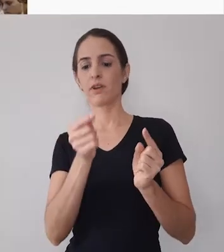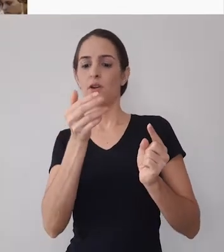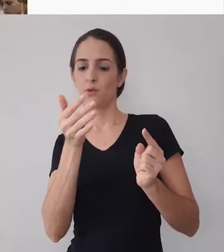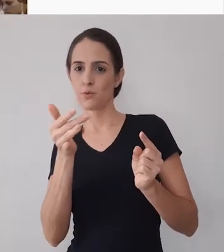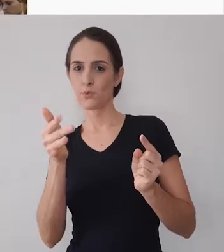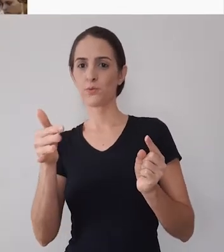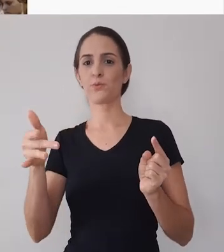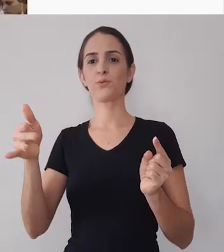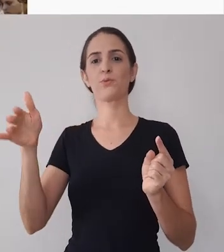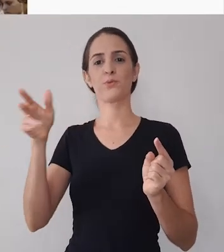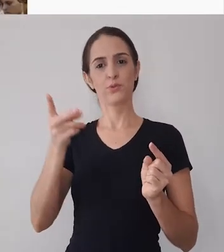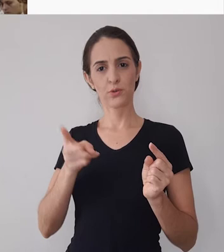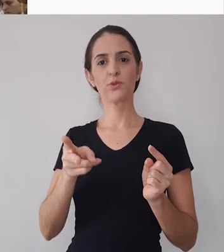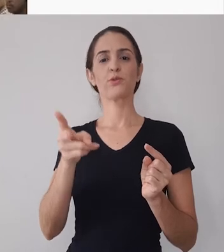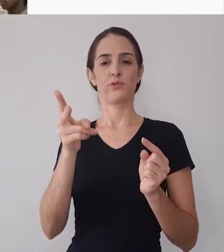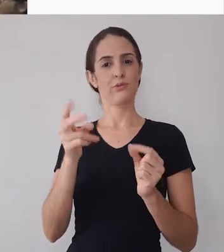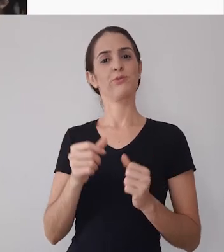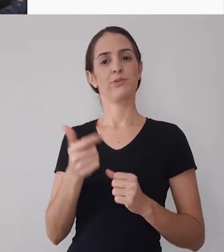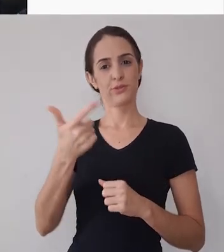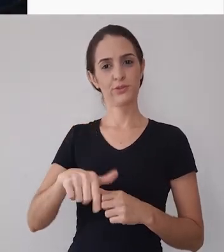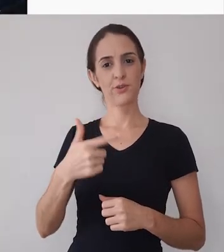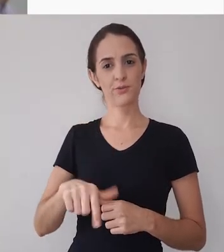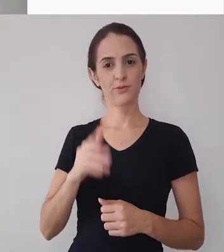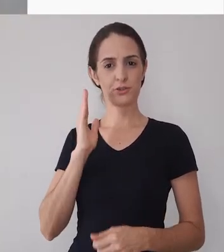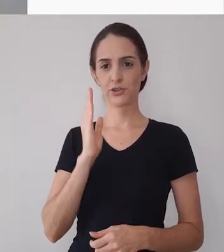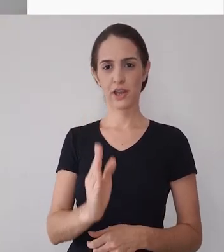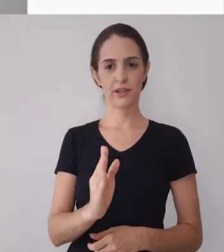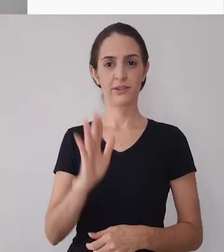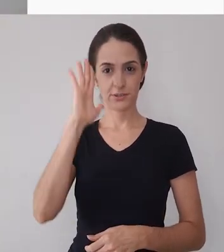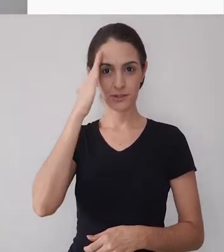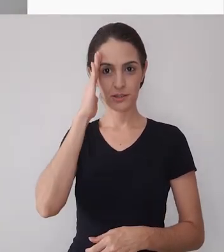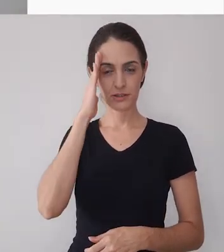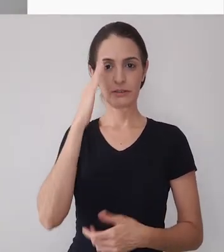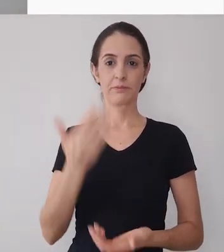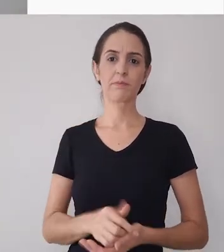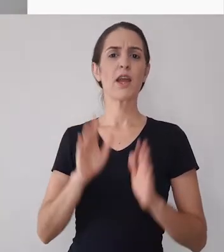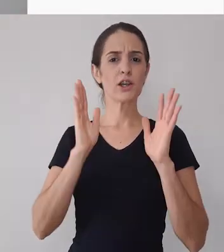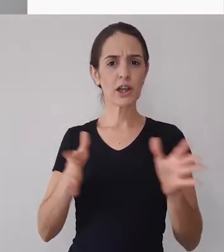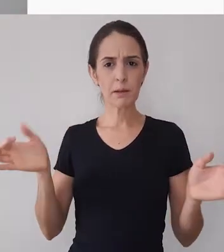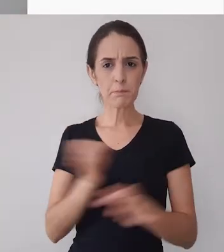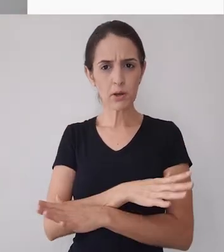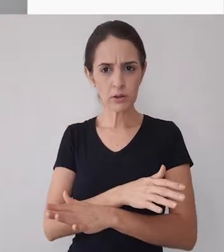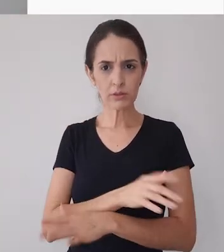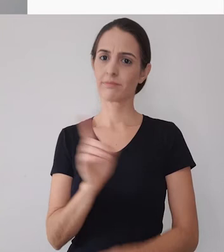não vai tocar a vinheta e aí vai começar direto ah mas já mudou já